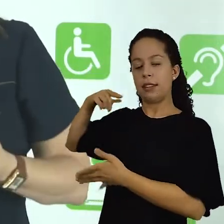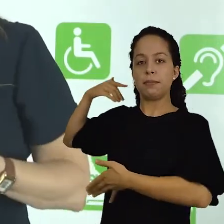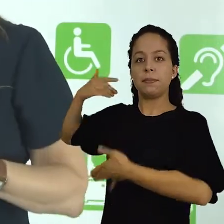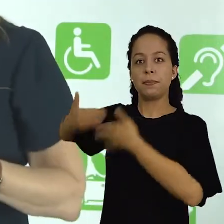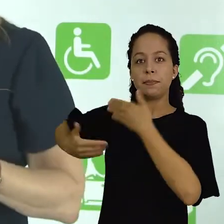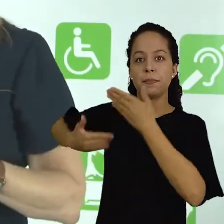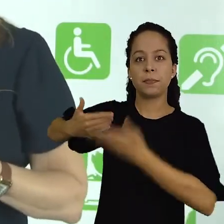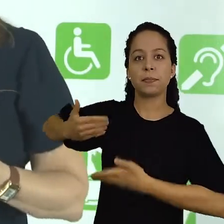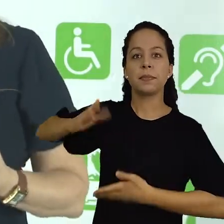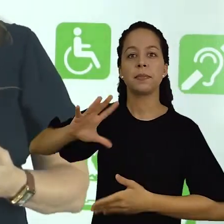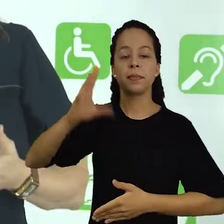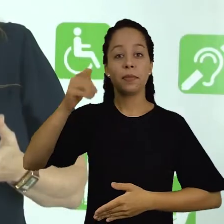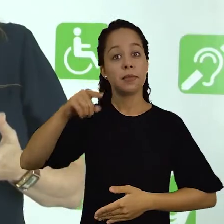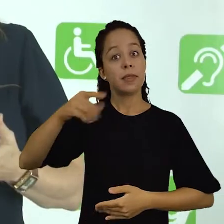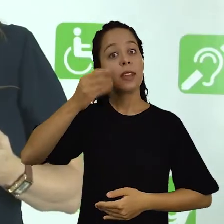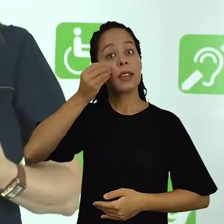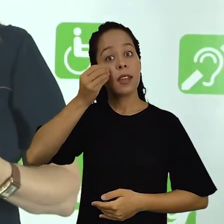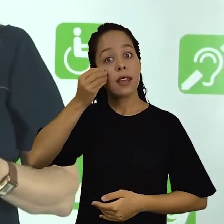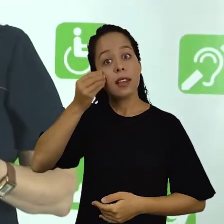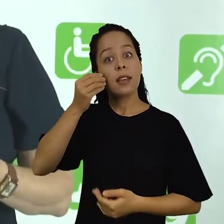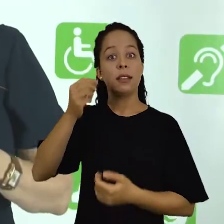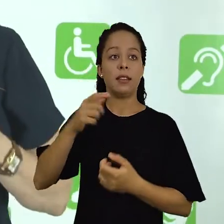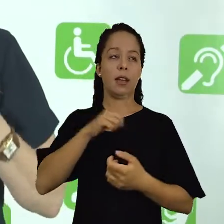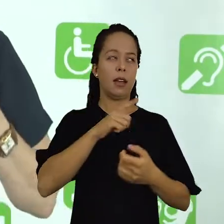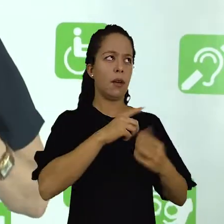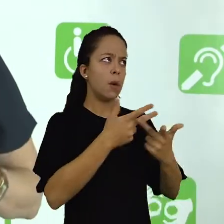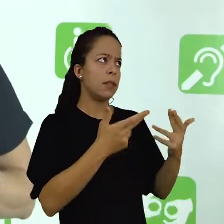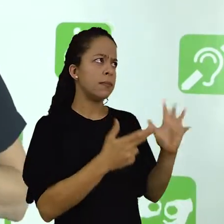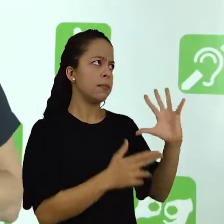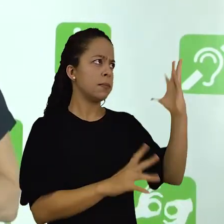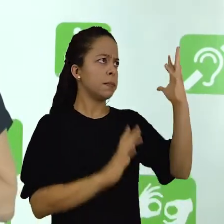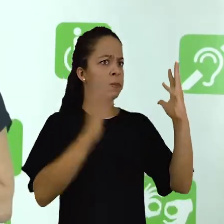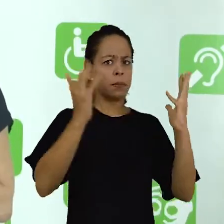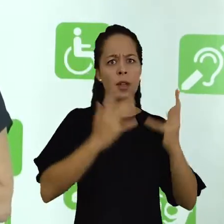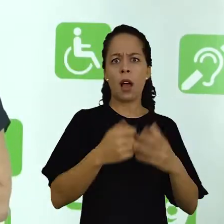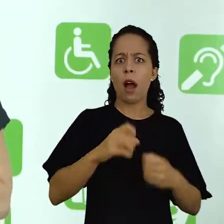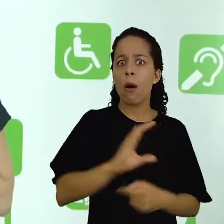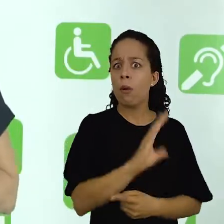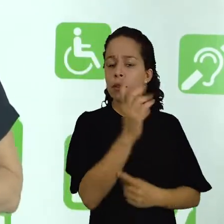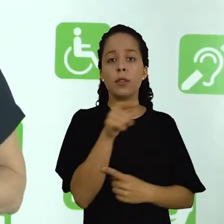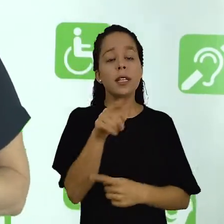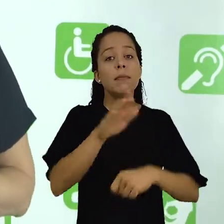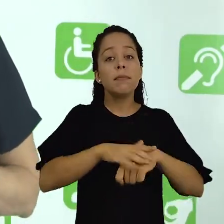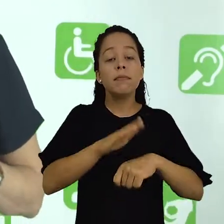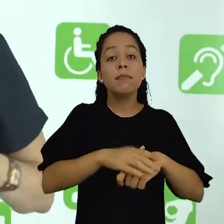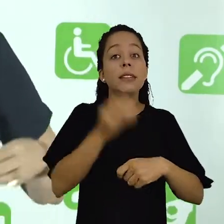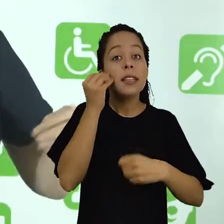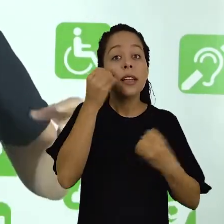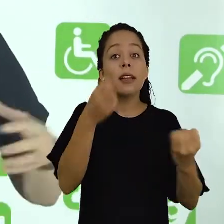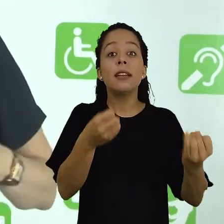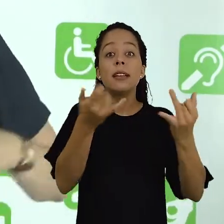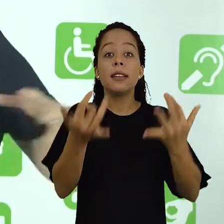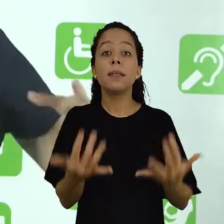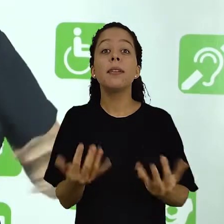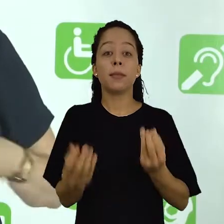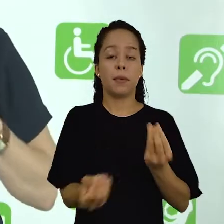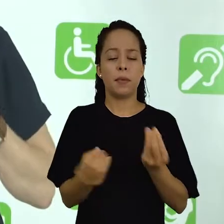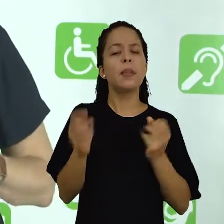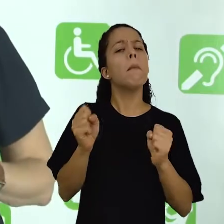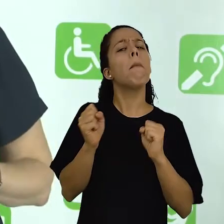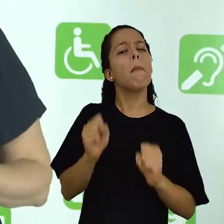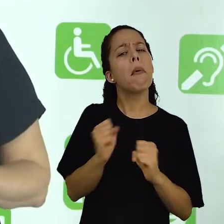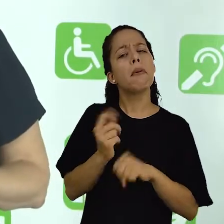longo da nossa história, isso vem acontecendo. Você busca explicações para os fatos utilizando as mais